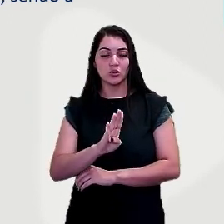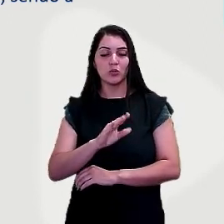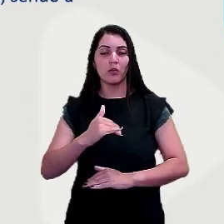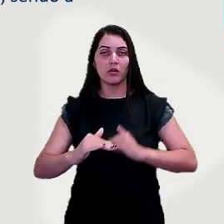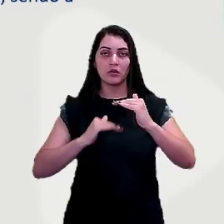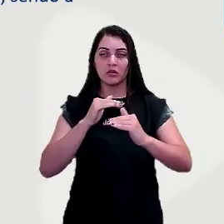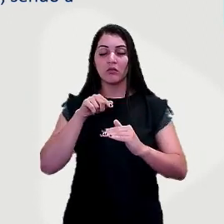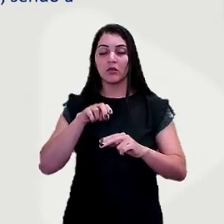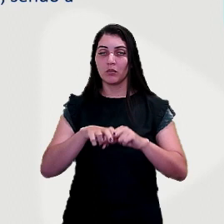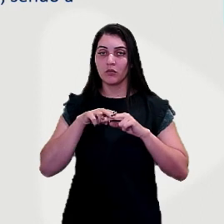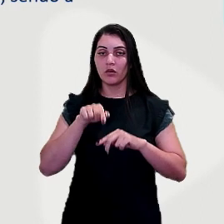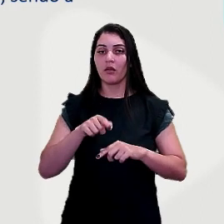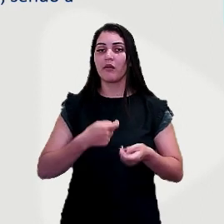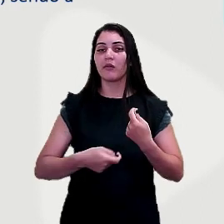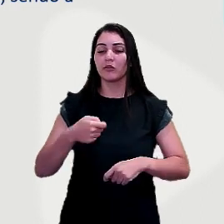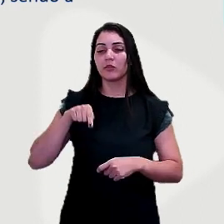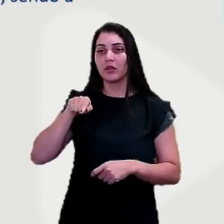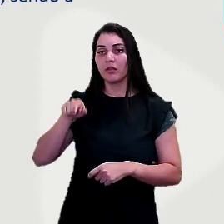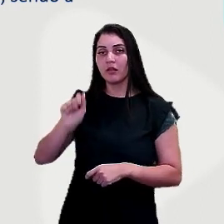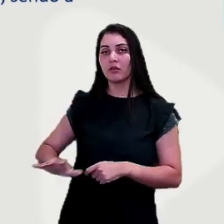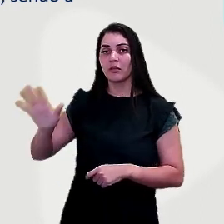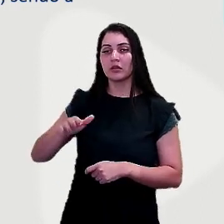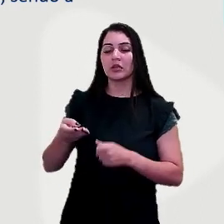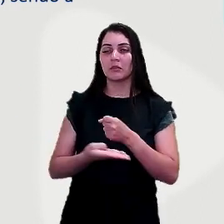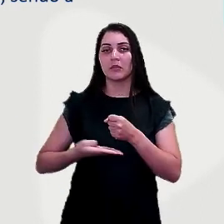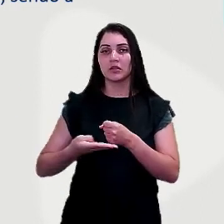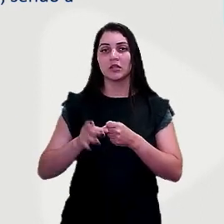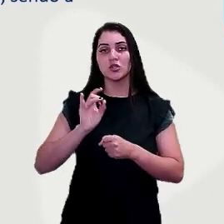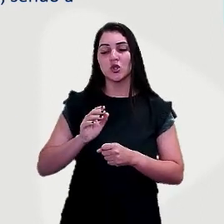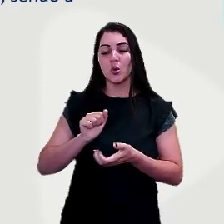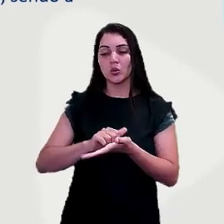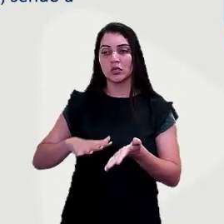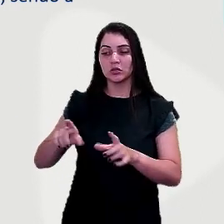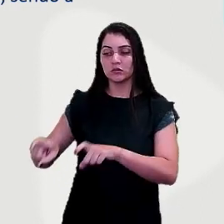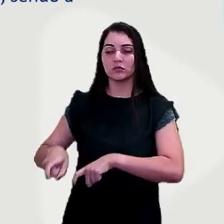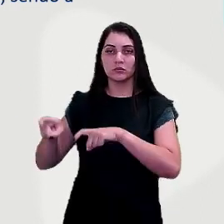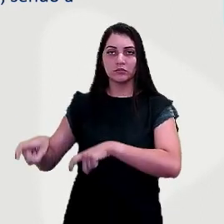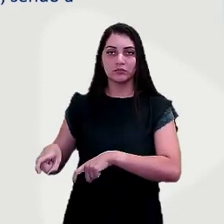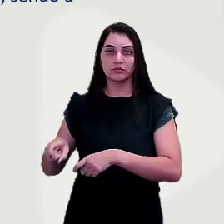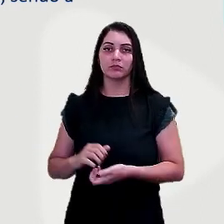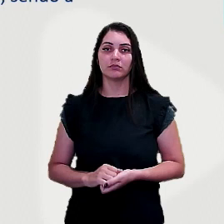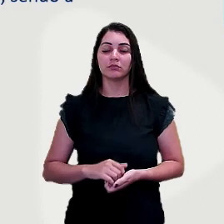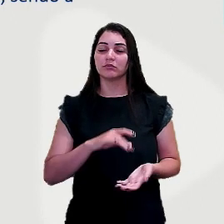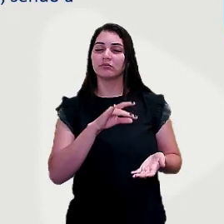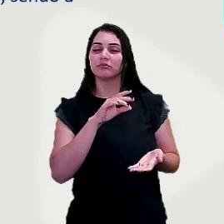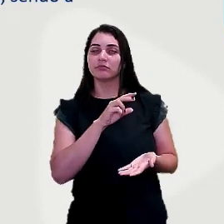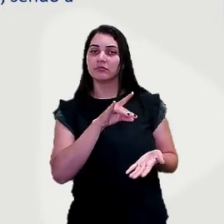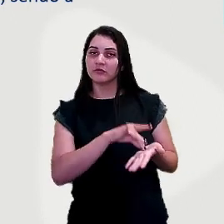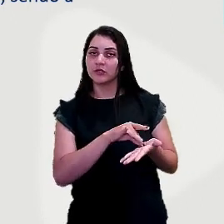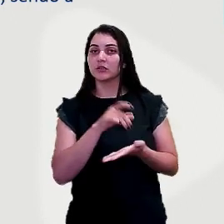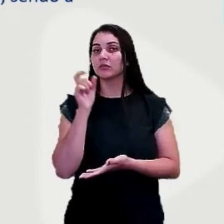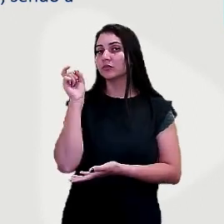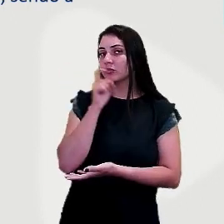economia desse continente baseia-se nas atividades agrícolas. E aí, verdadeiro ou